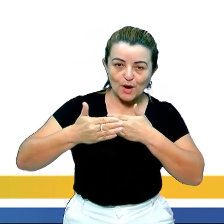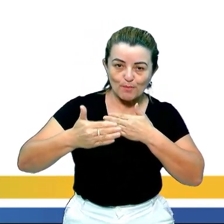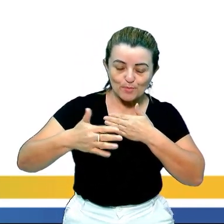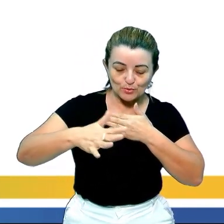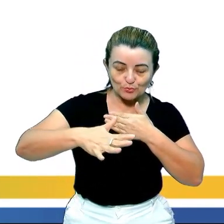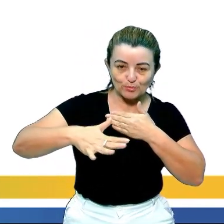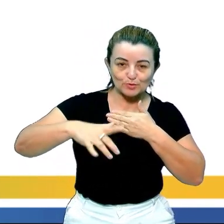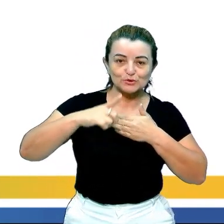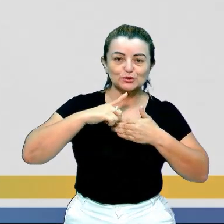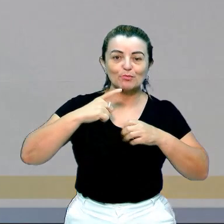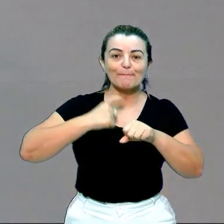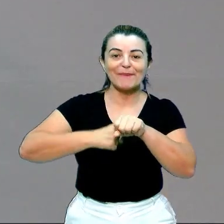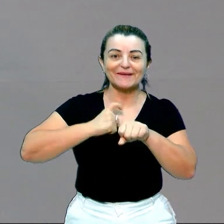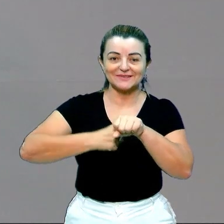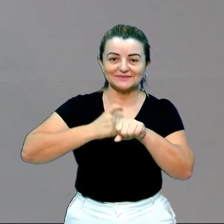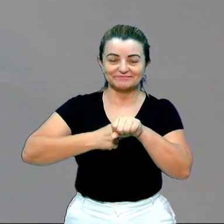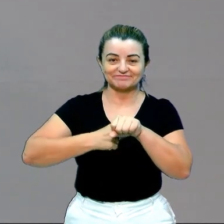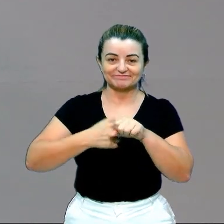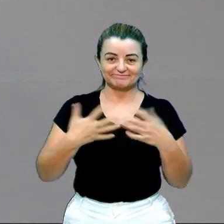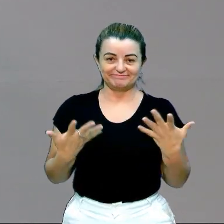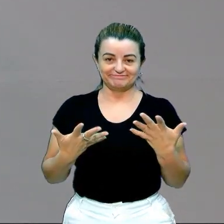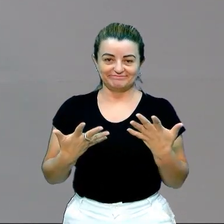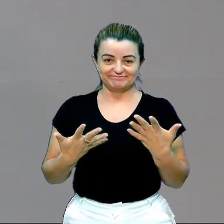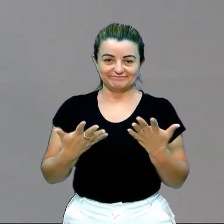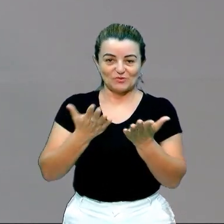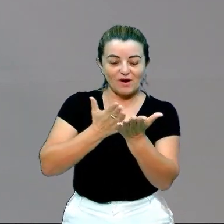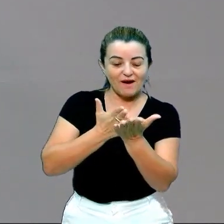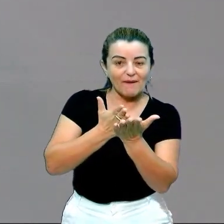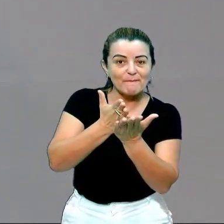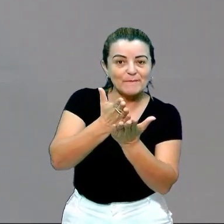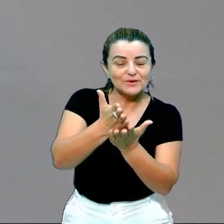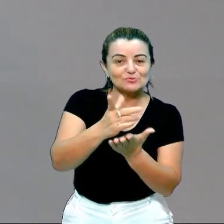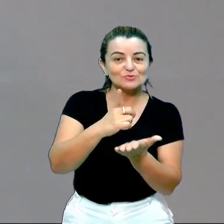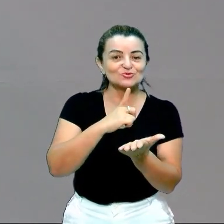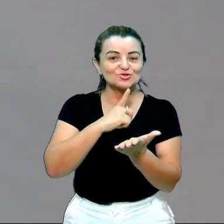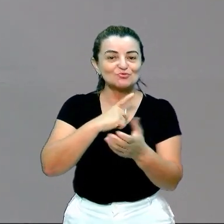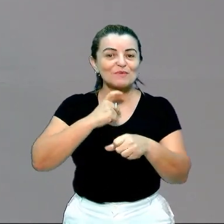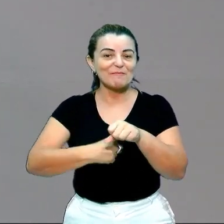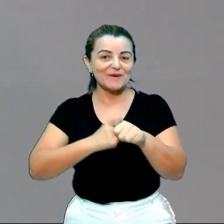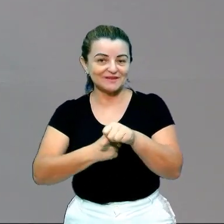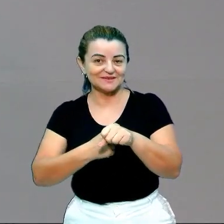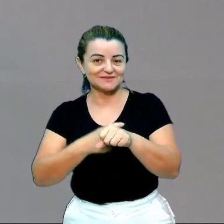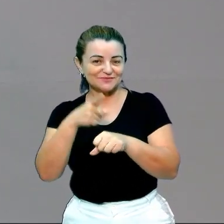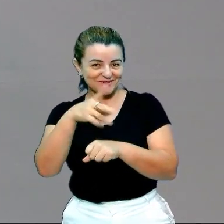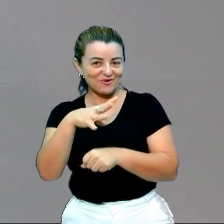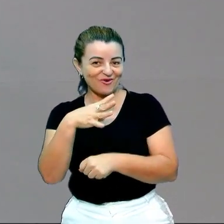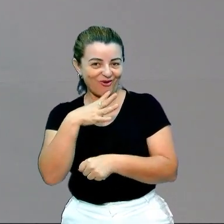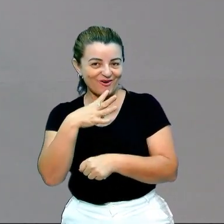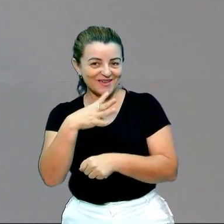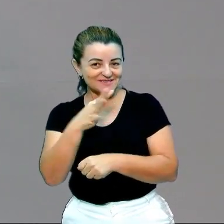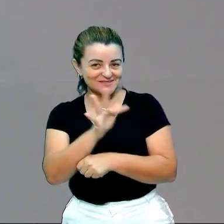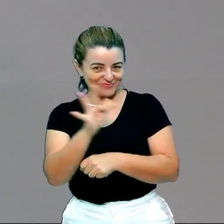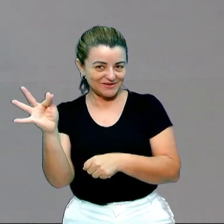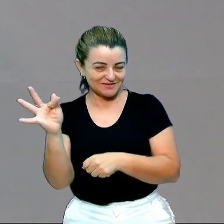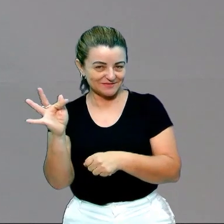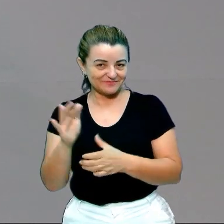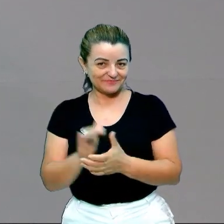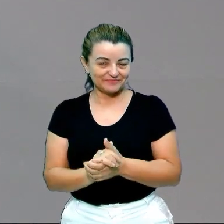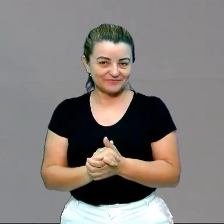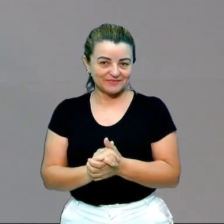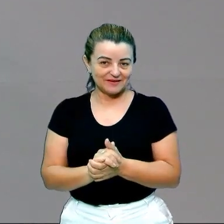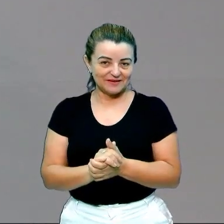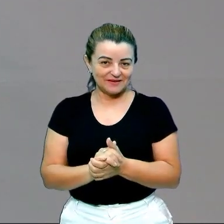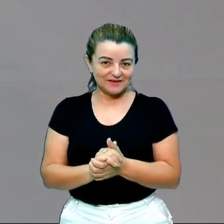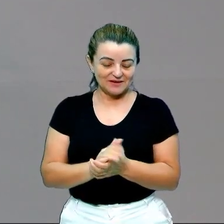uma pedra. E aí, alguém conhece essa frase, esse verso? No meio do